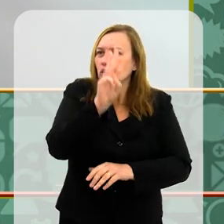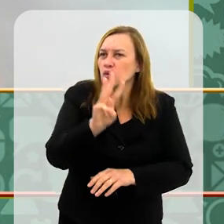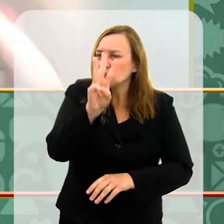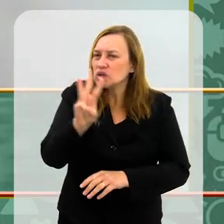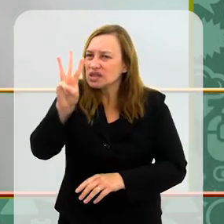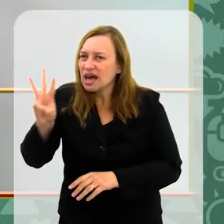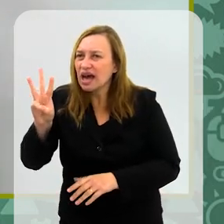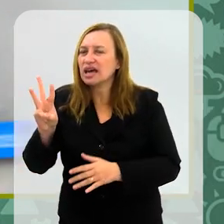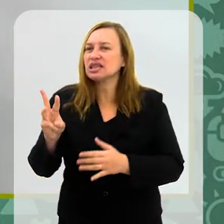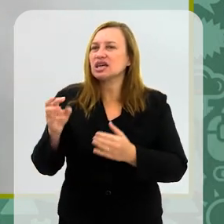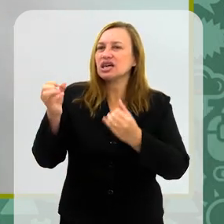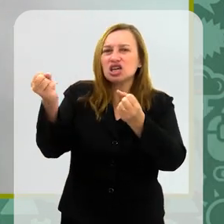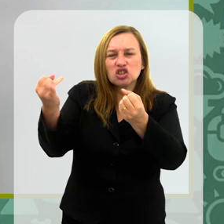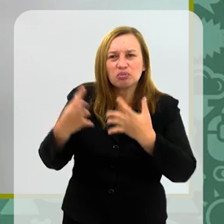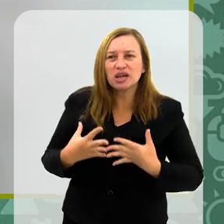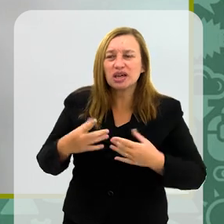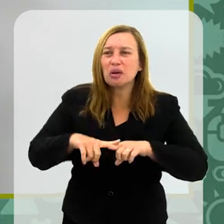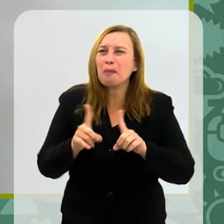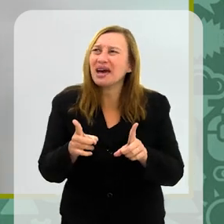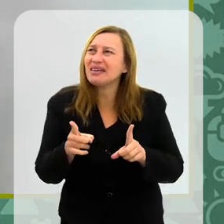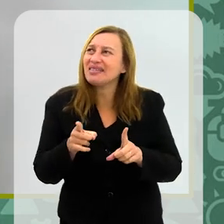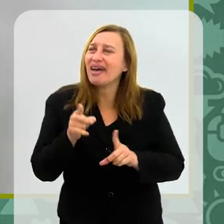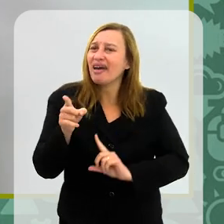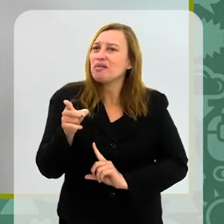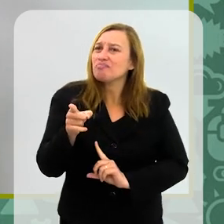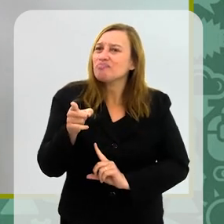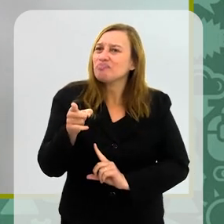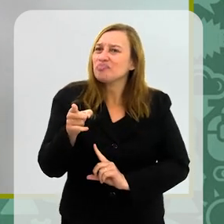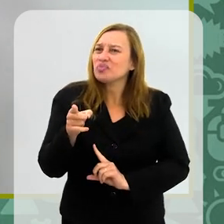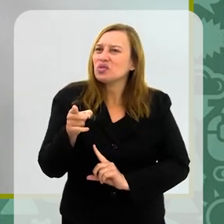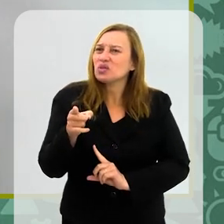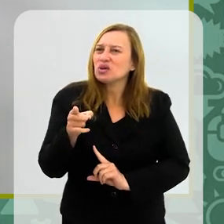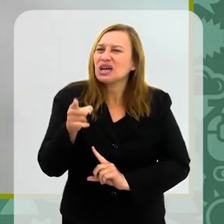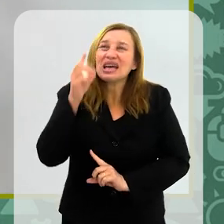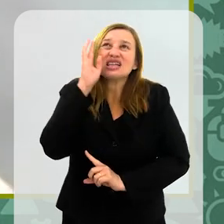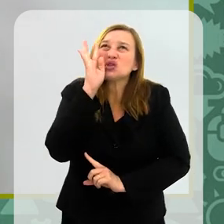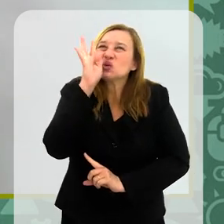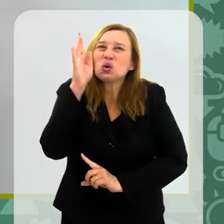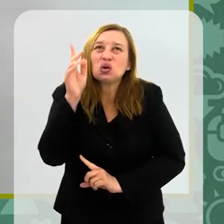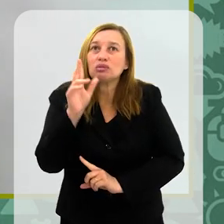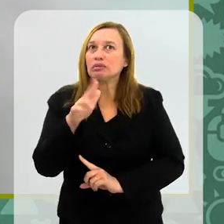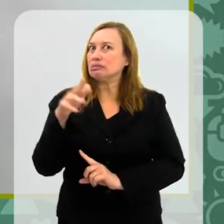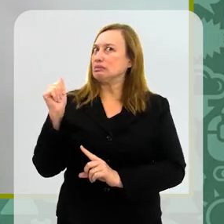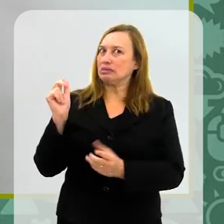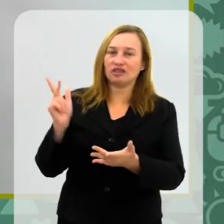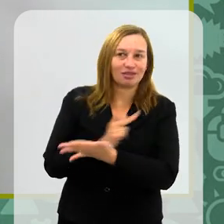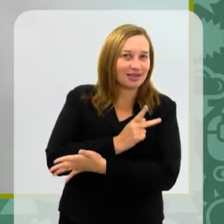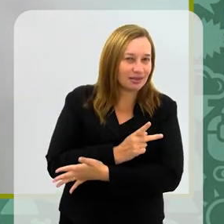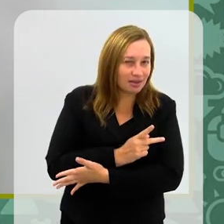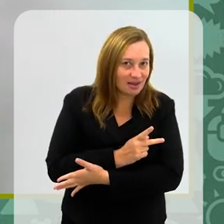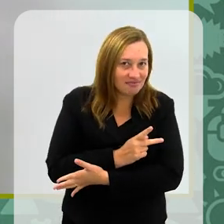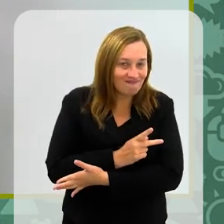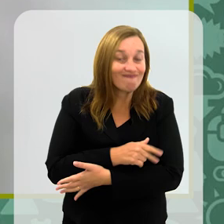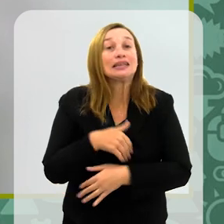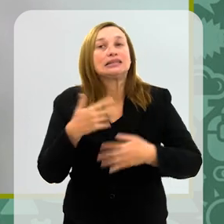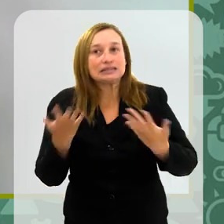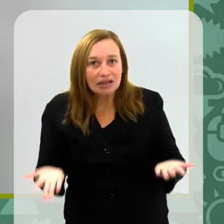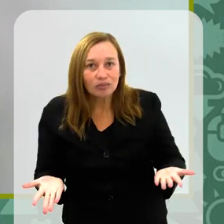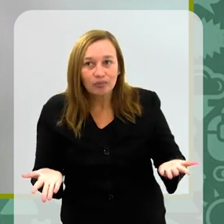entrar numa editora, alguma coisa do tipo assim, mas era muito aquele sonho que não vai se realizar, que não vai se contentizar.